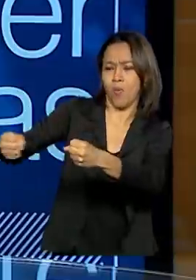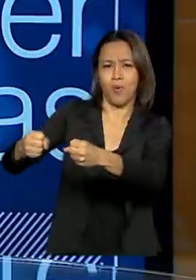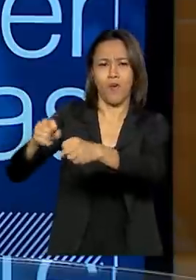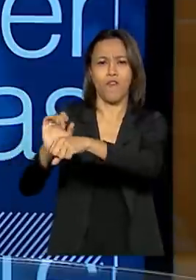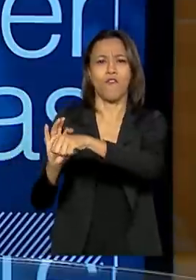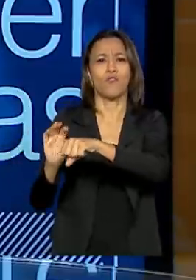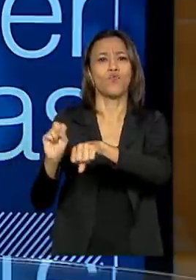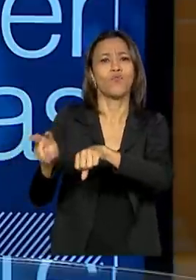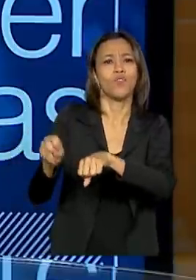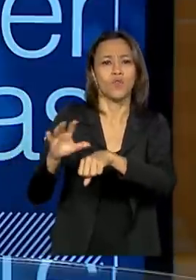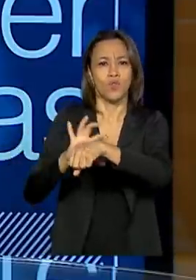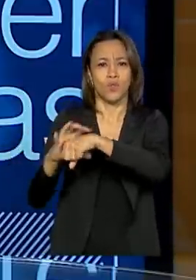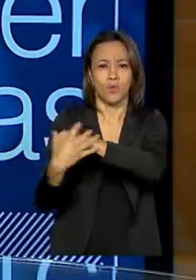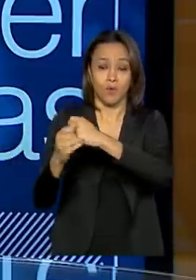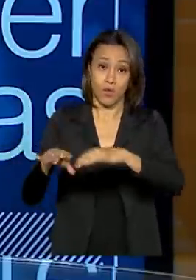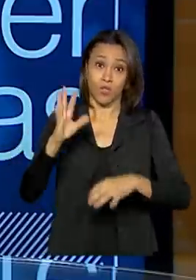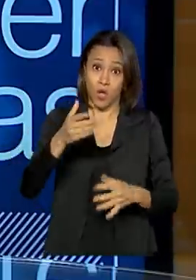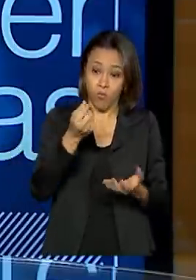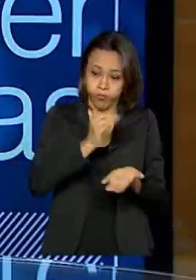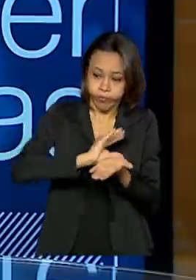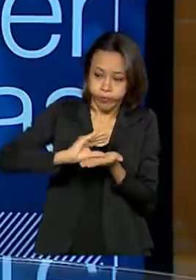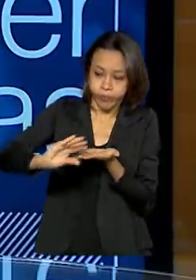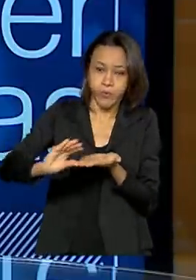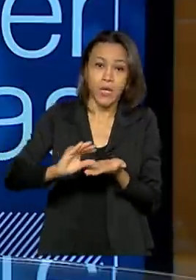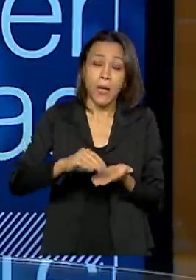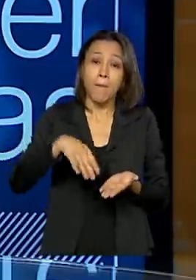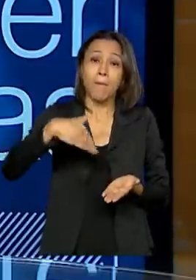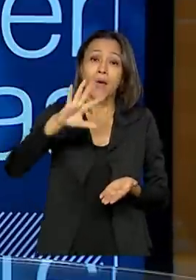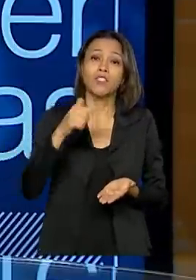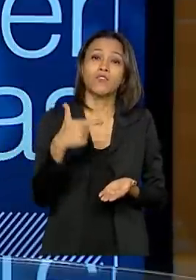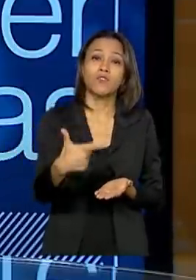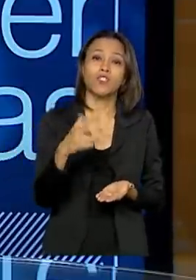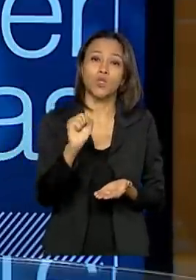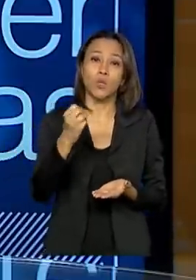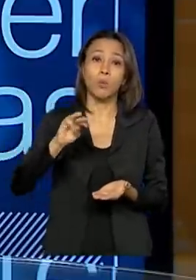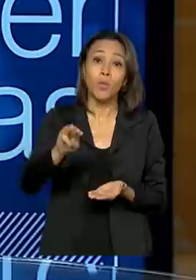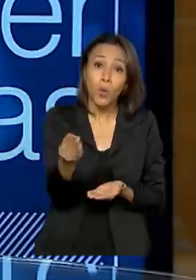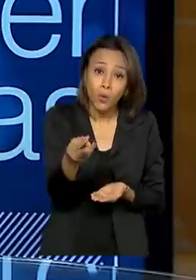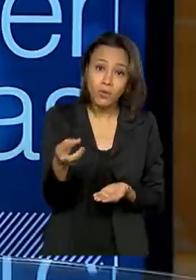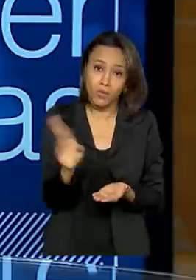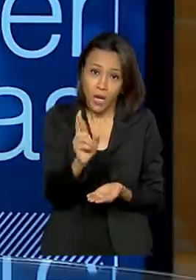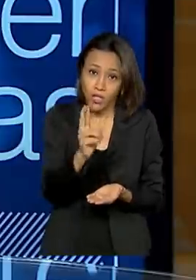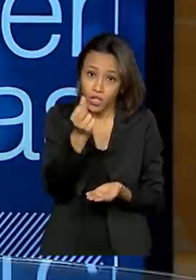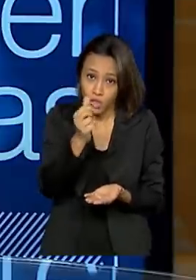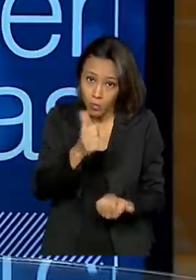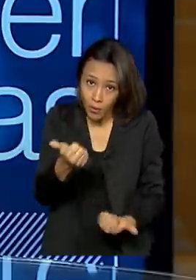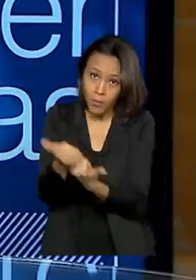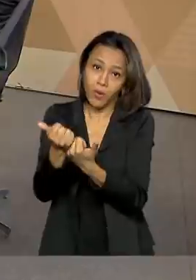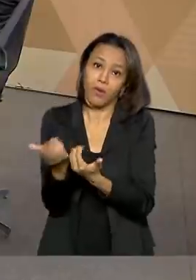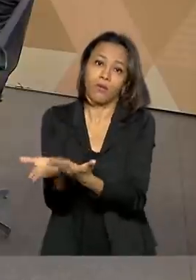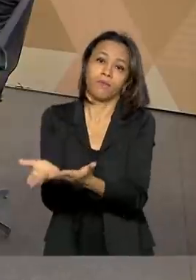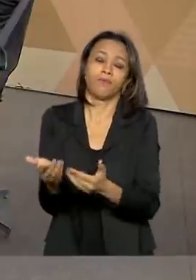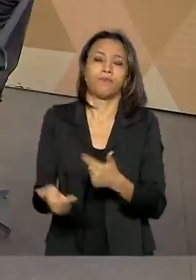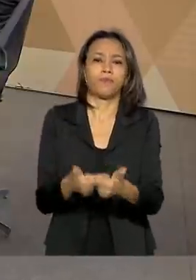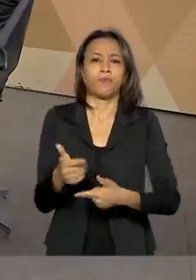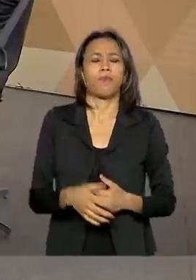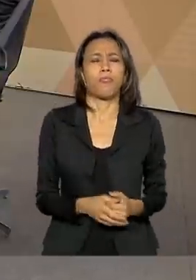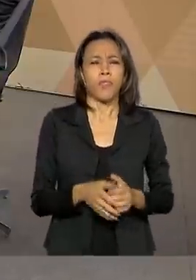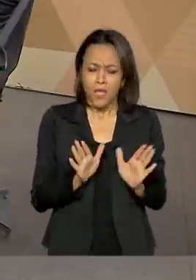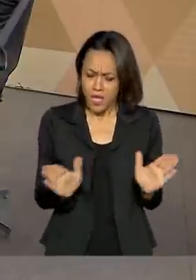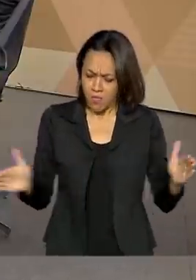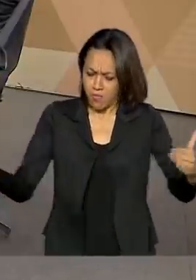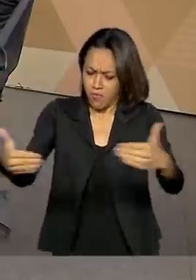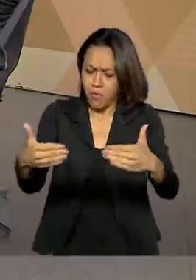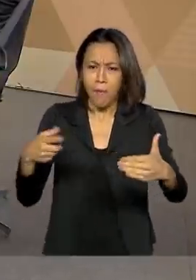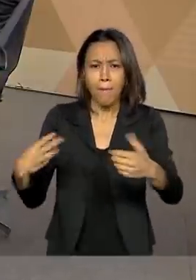investimento pela Covid, nós fizemos investimento de mais de 28 milhões de reais no embate com a Covid. E as barreiras sanitárias,